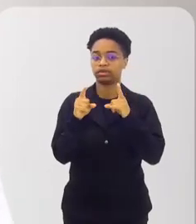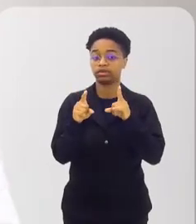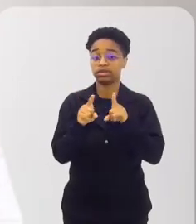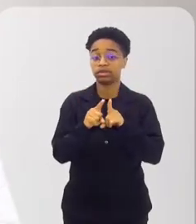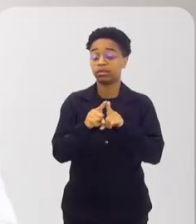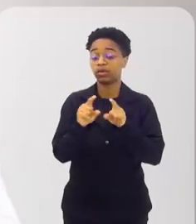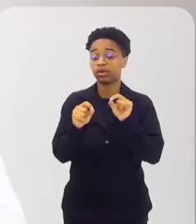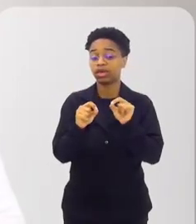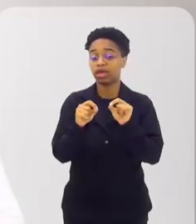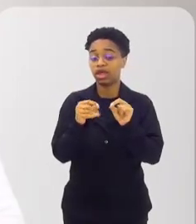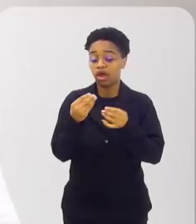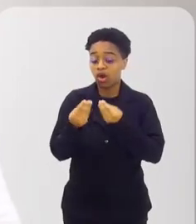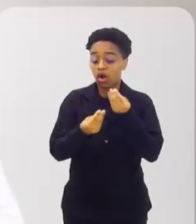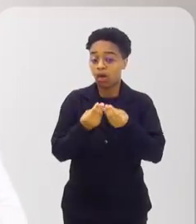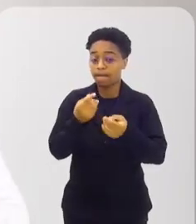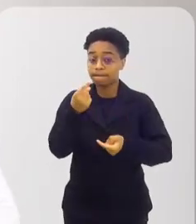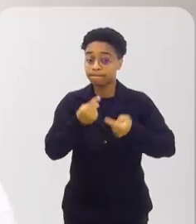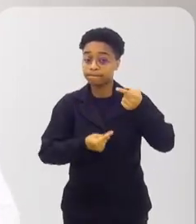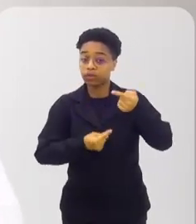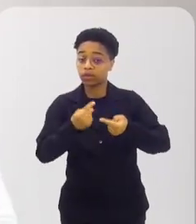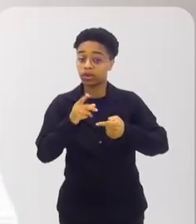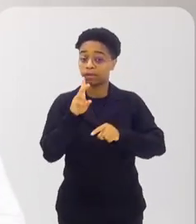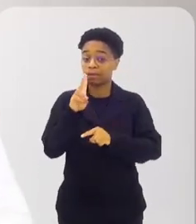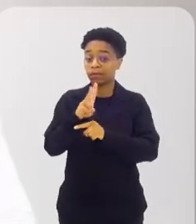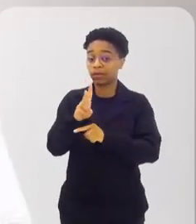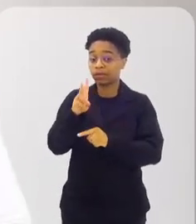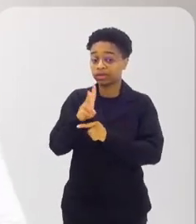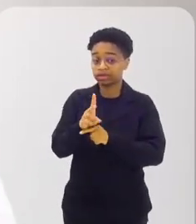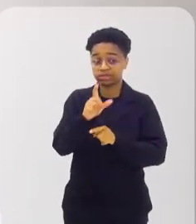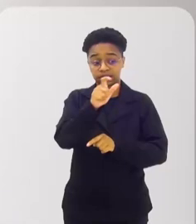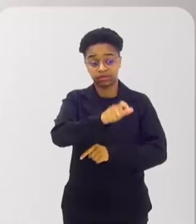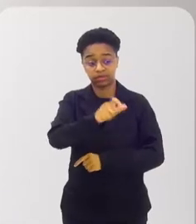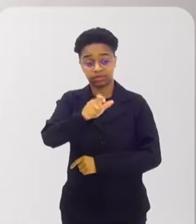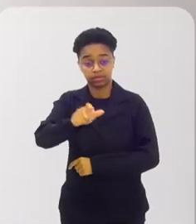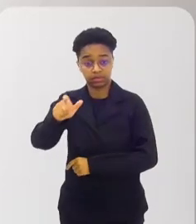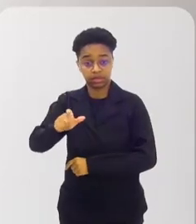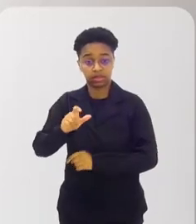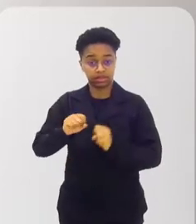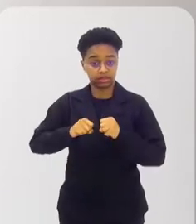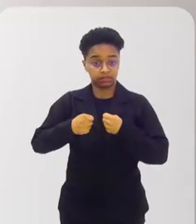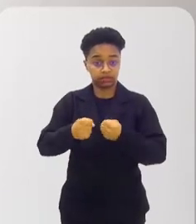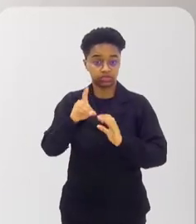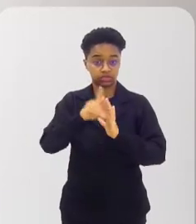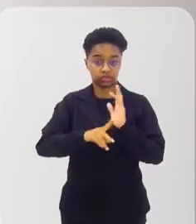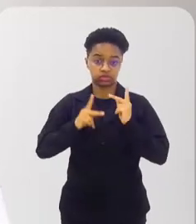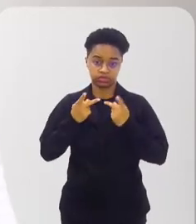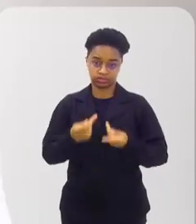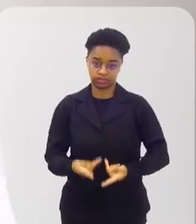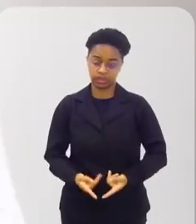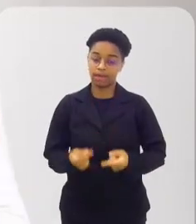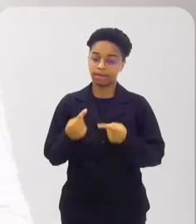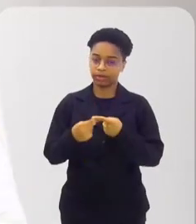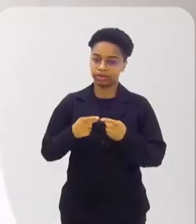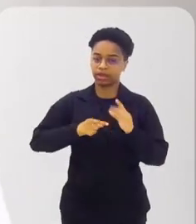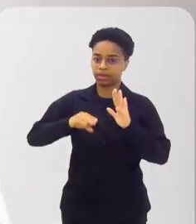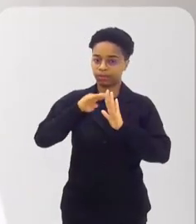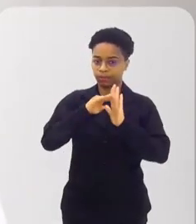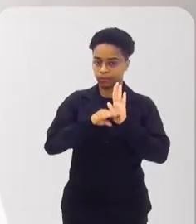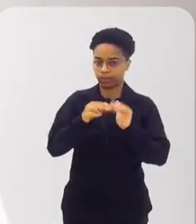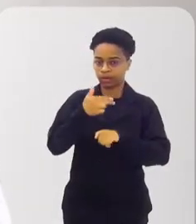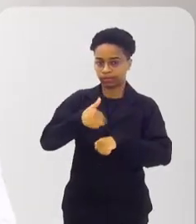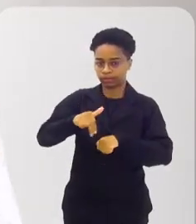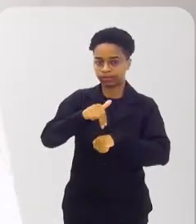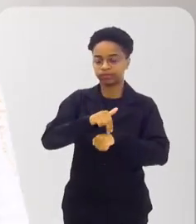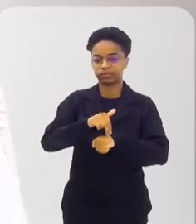especial, com as políticas de proteção aos defensores e às defensoras dos direitos humanos. Existe um programa